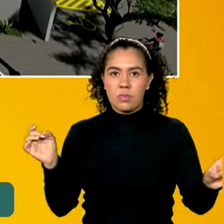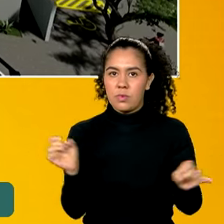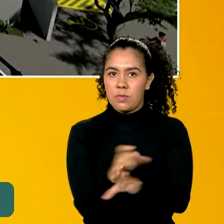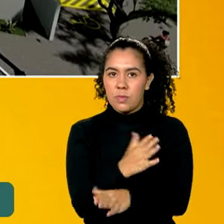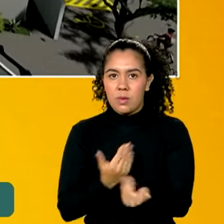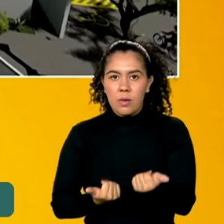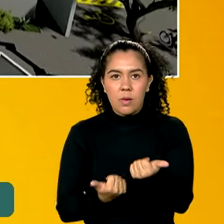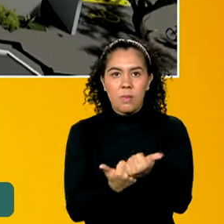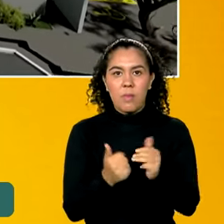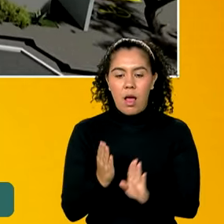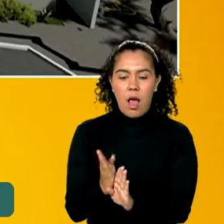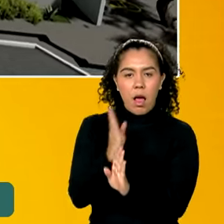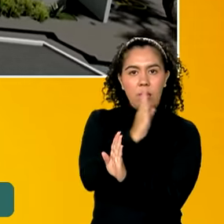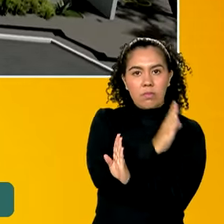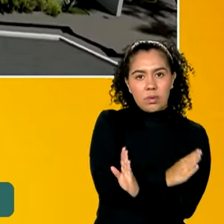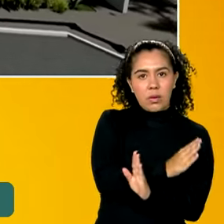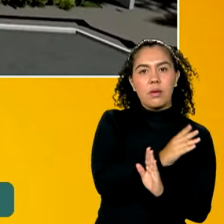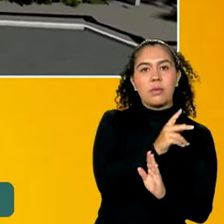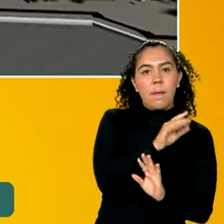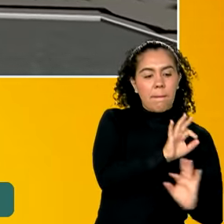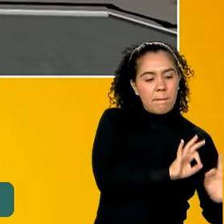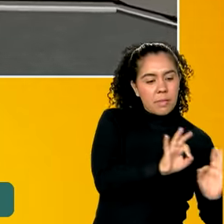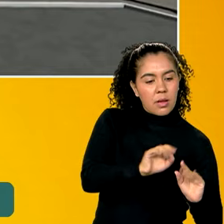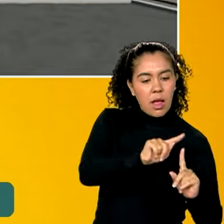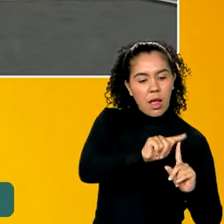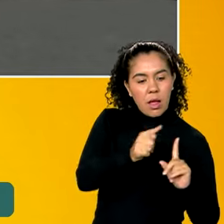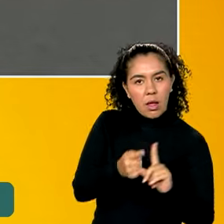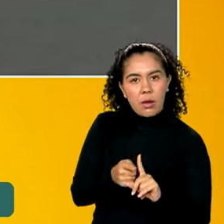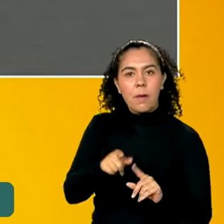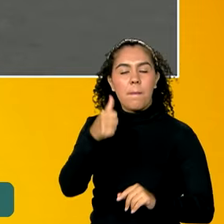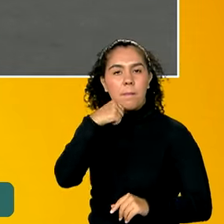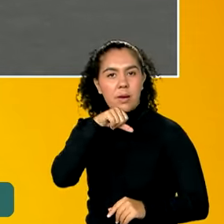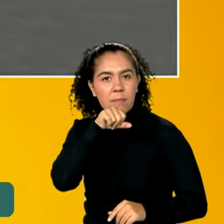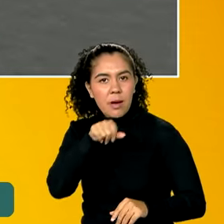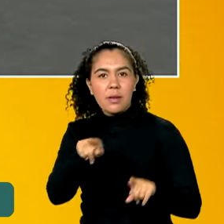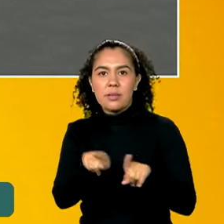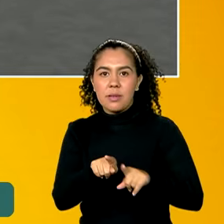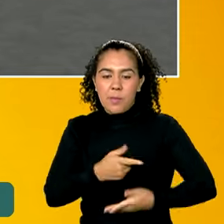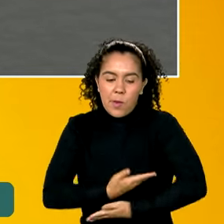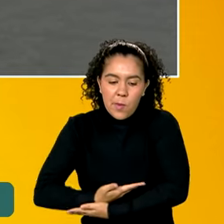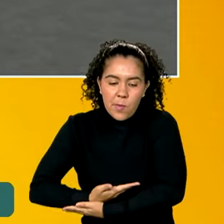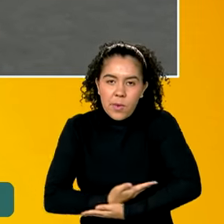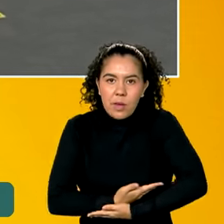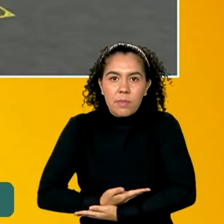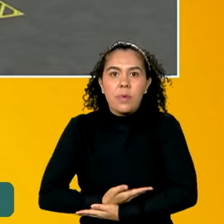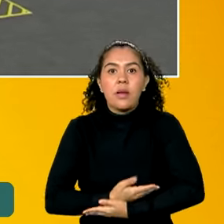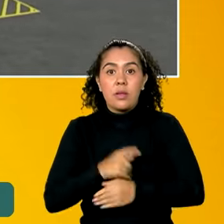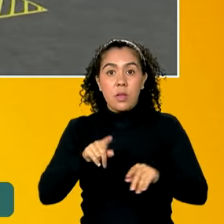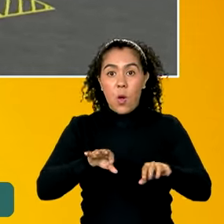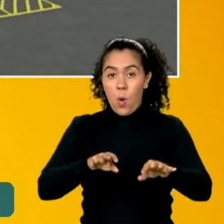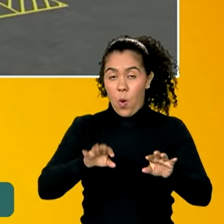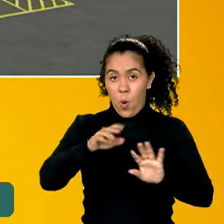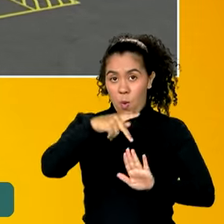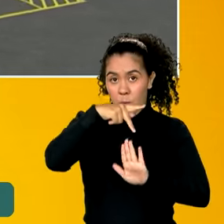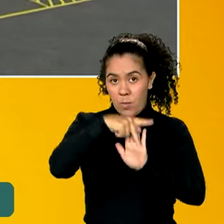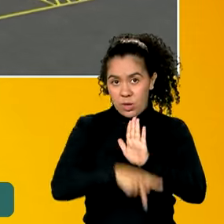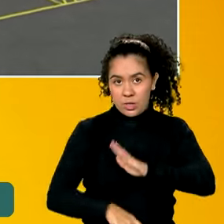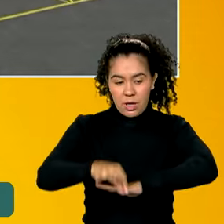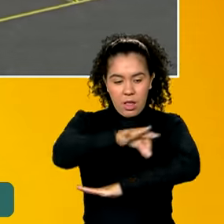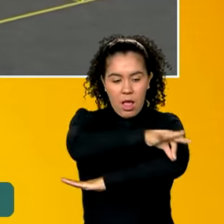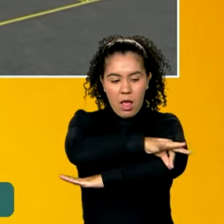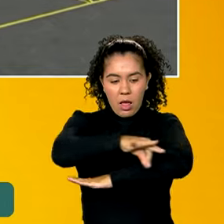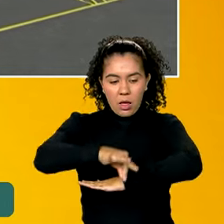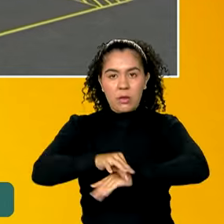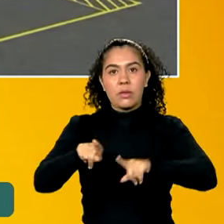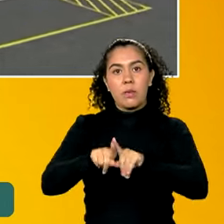pré-parto ao parto também as mães e aos recém-nascidos os projetos arquitetônico e de engenharia já foram